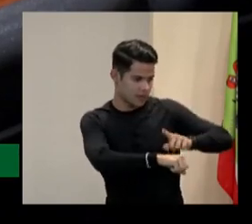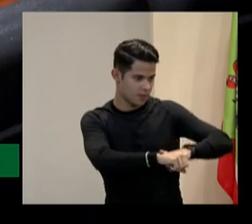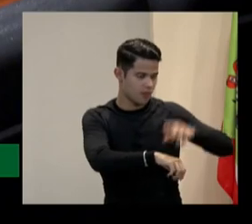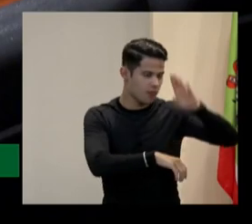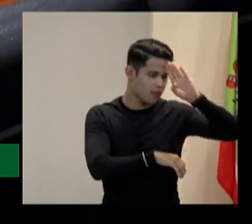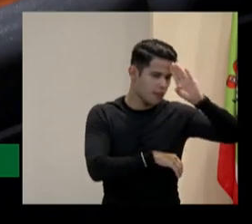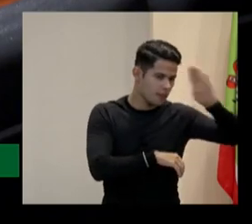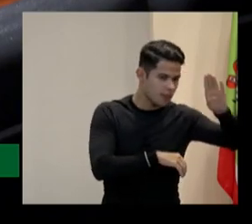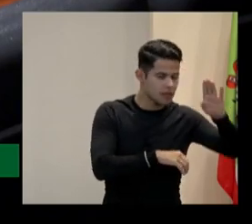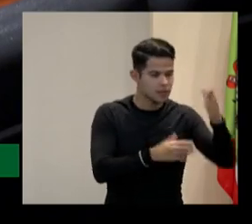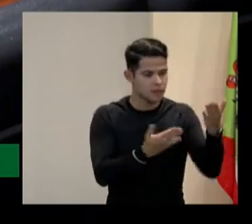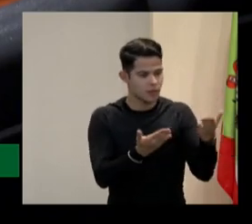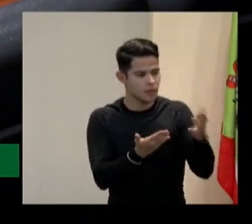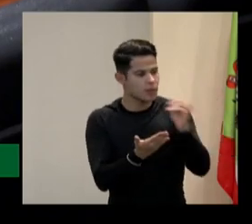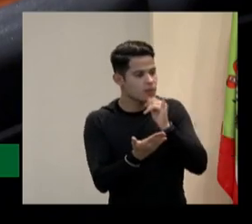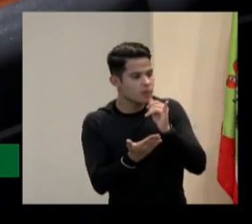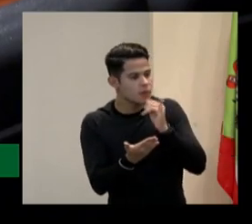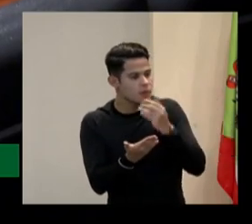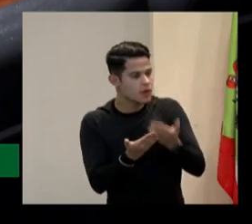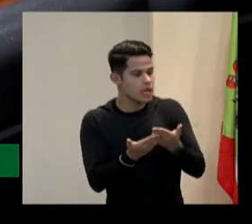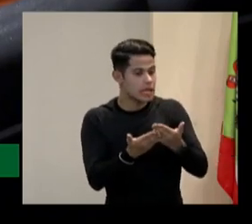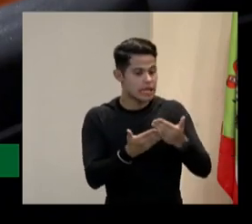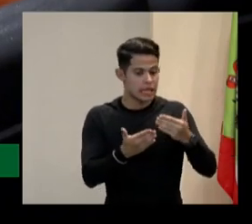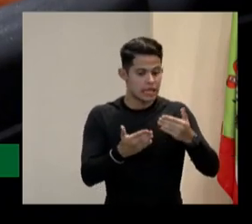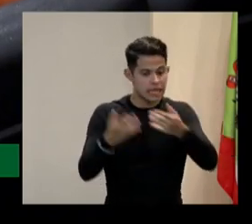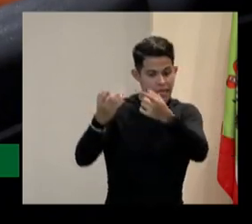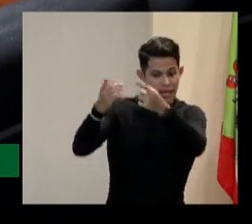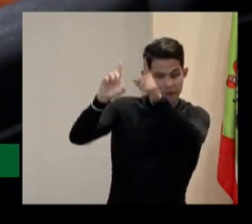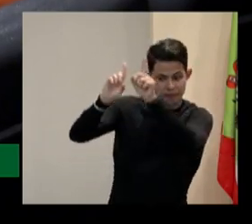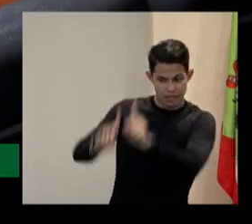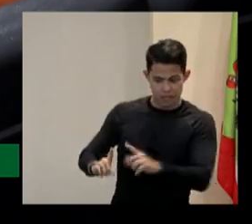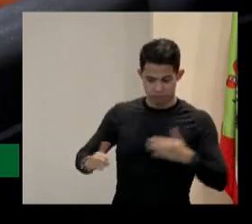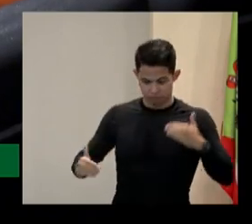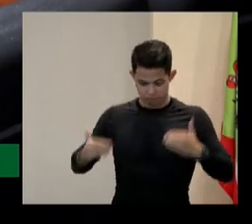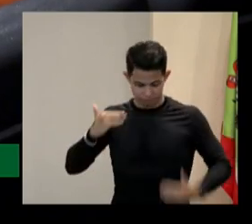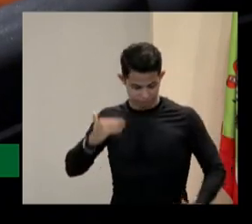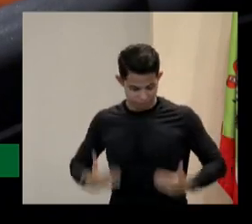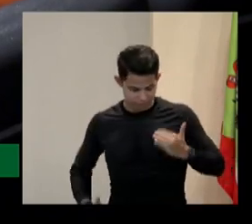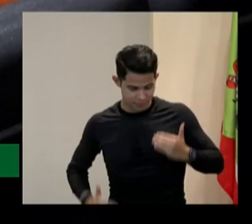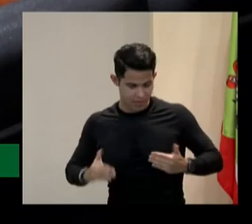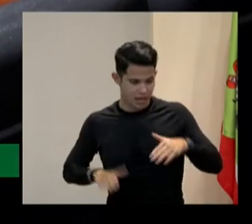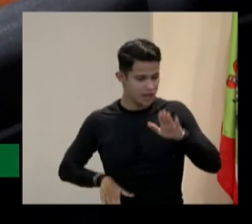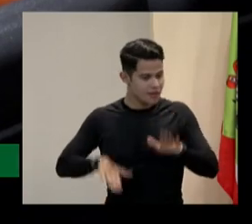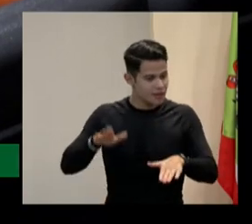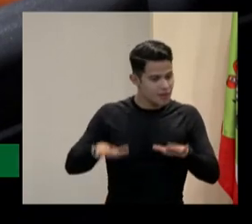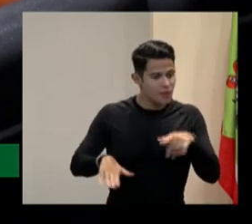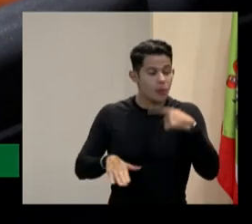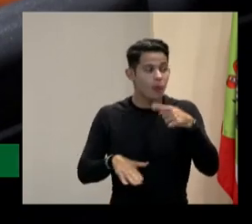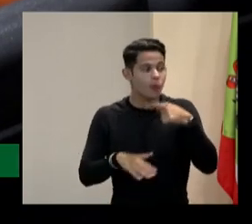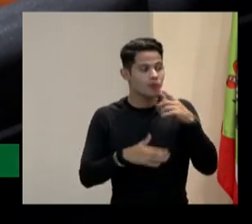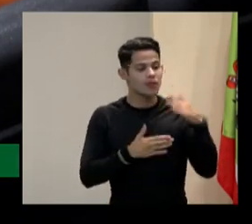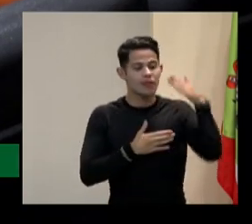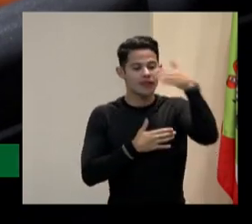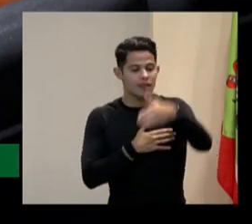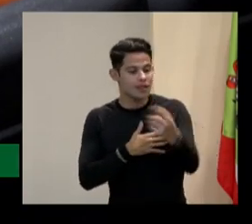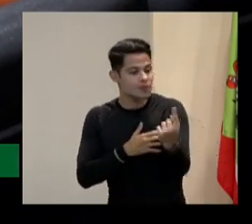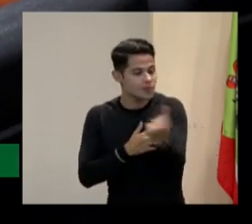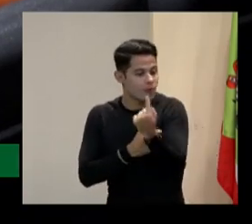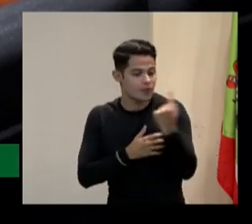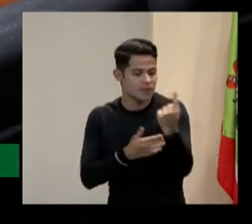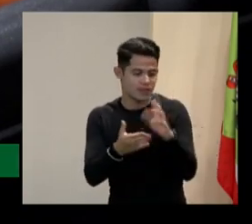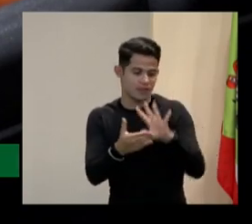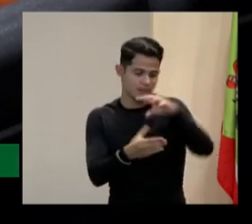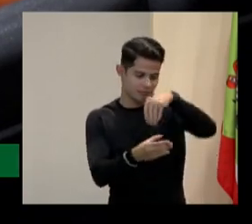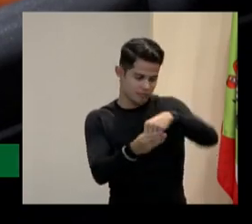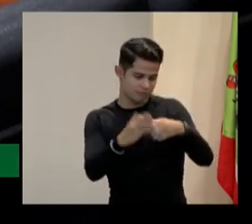com deficiências com maior comprometimento em que ela não pode já ser colocada sozinha dentro da empresa